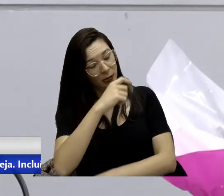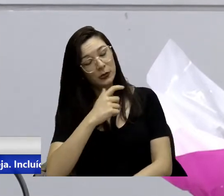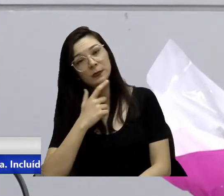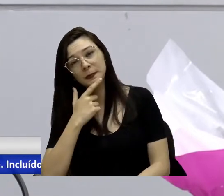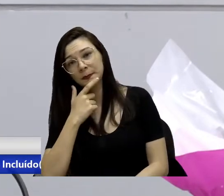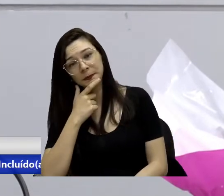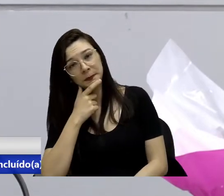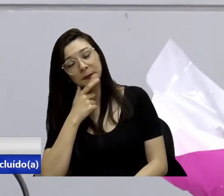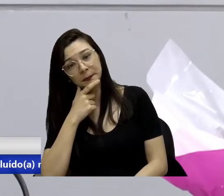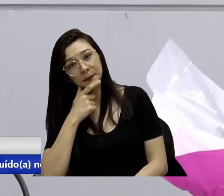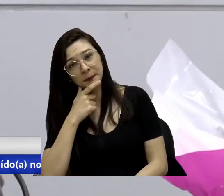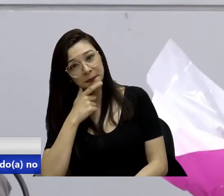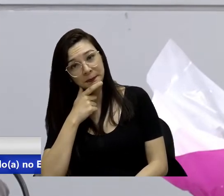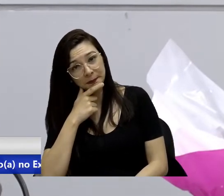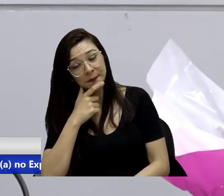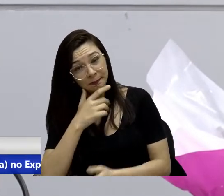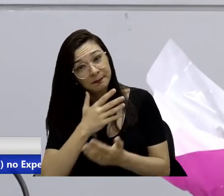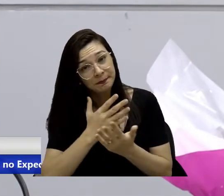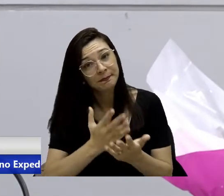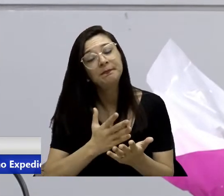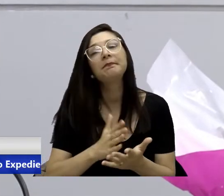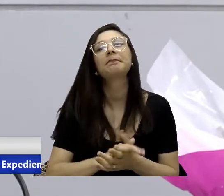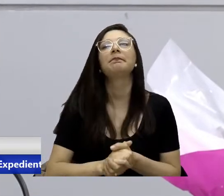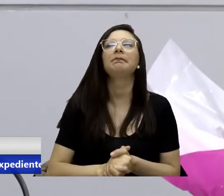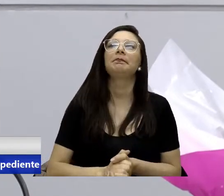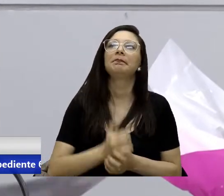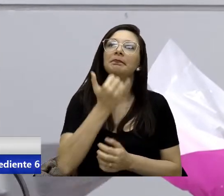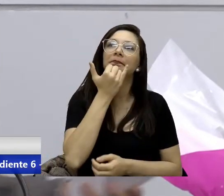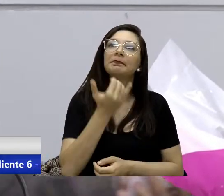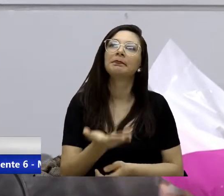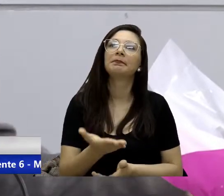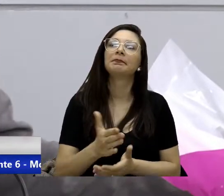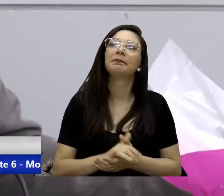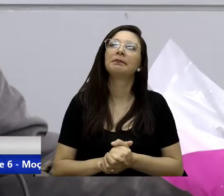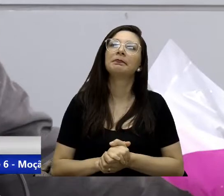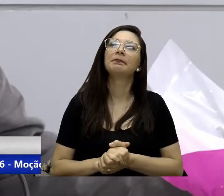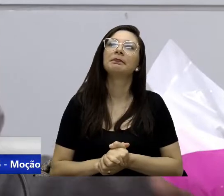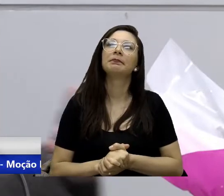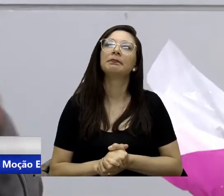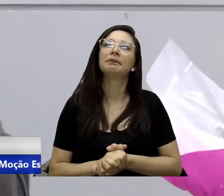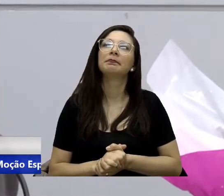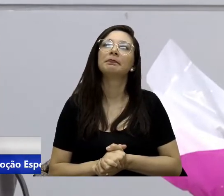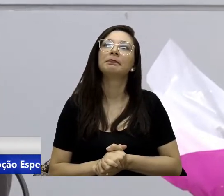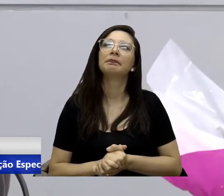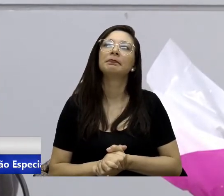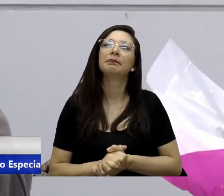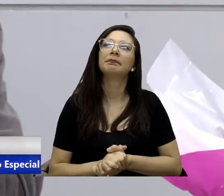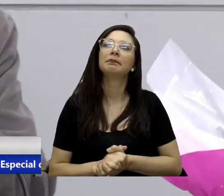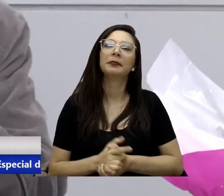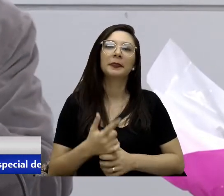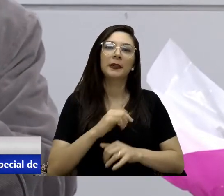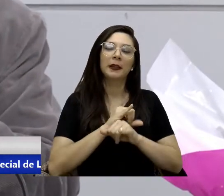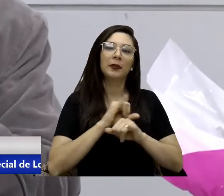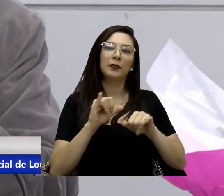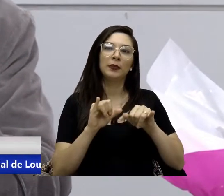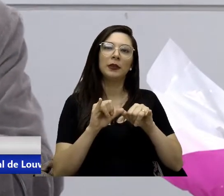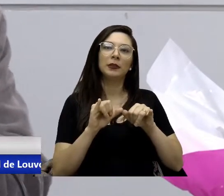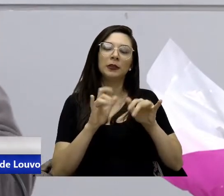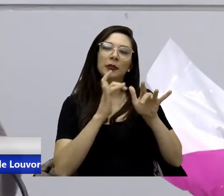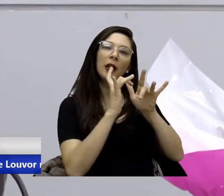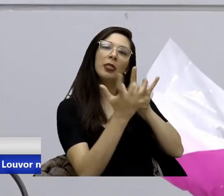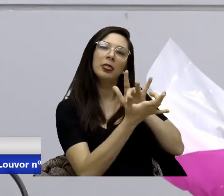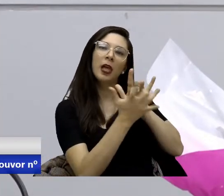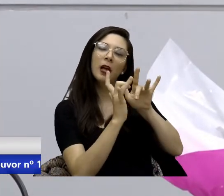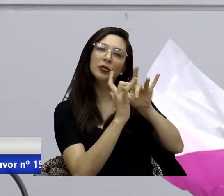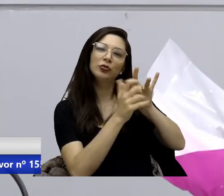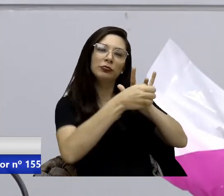isso acontecer. É bem lamentável. Aí, eles colocam isso nas redes sociais. Que